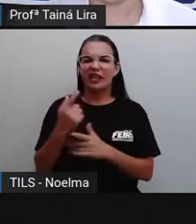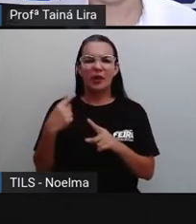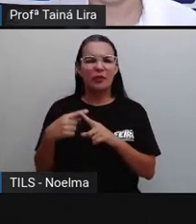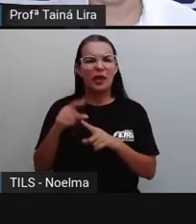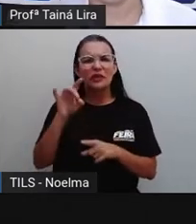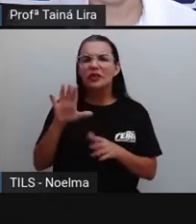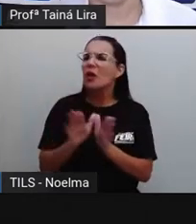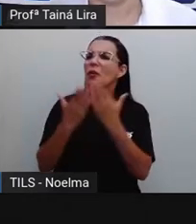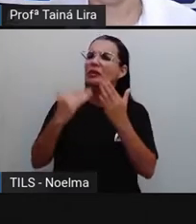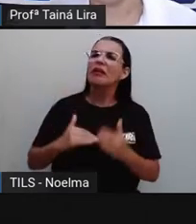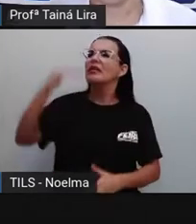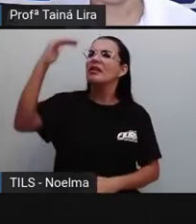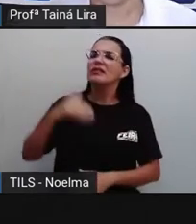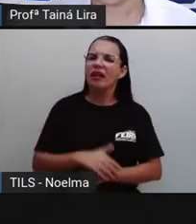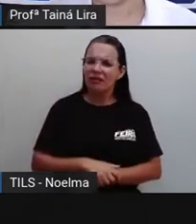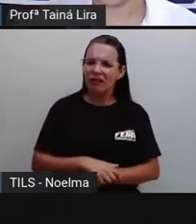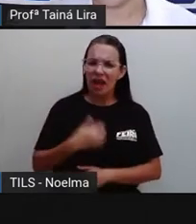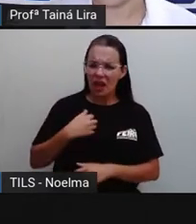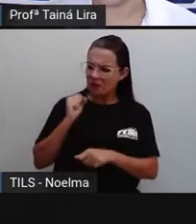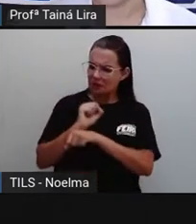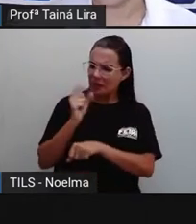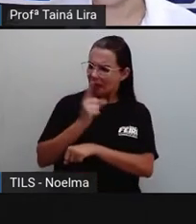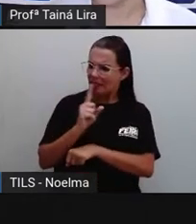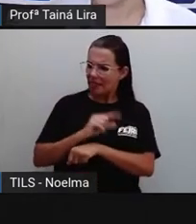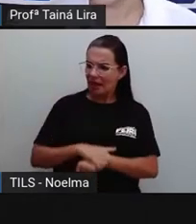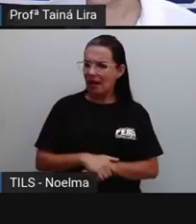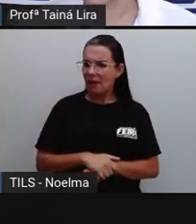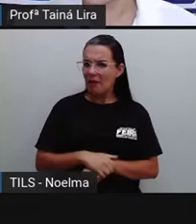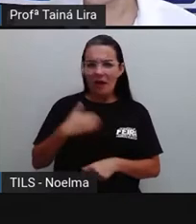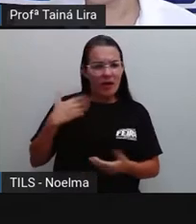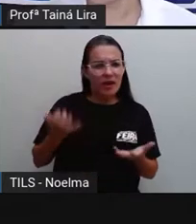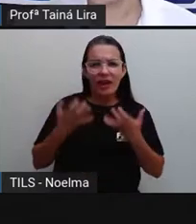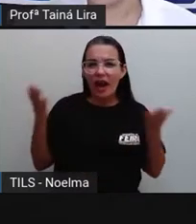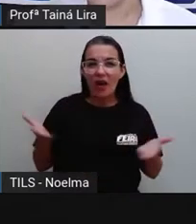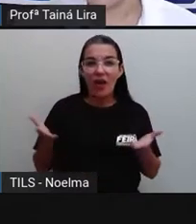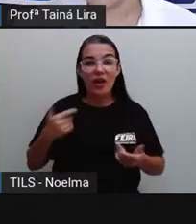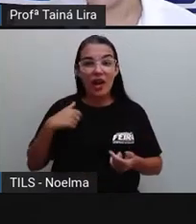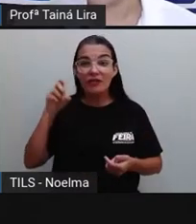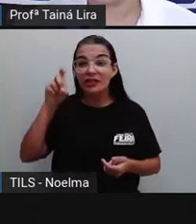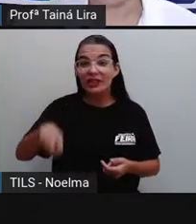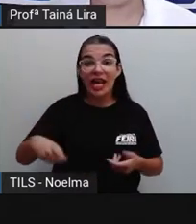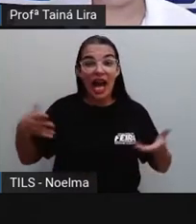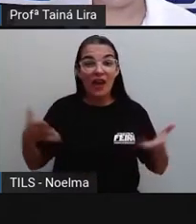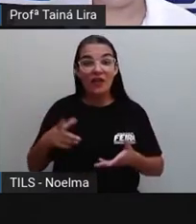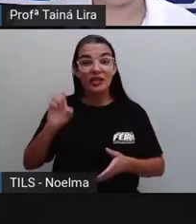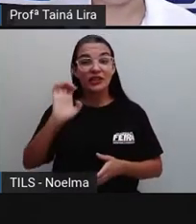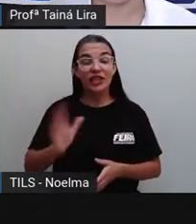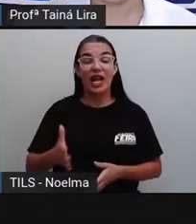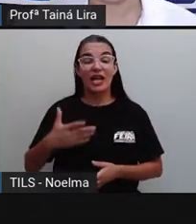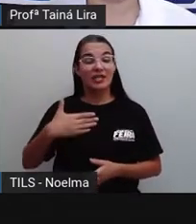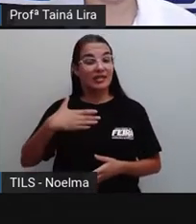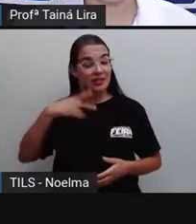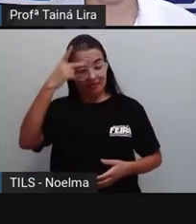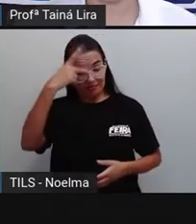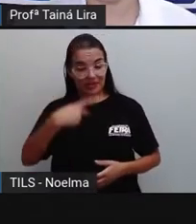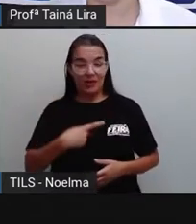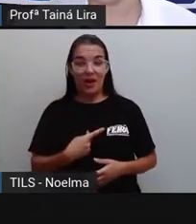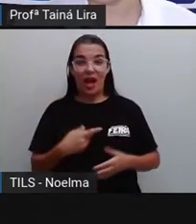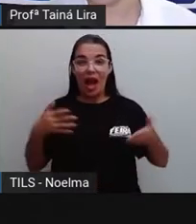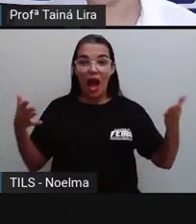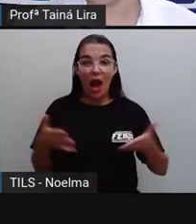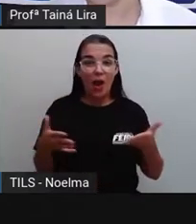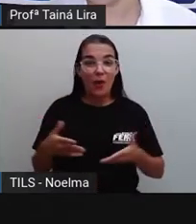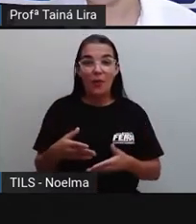crescer? Eu não vou esperar até lá. Eu vou ser quem eu já sou neste